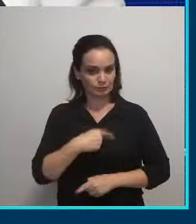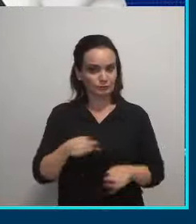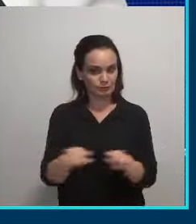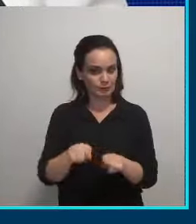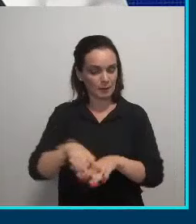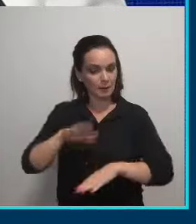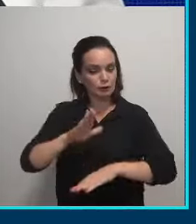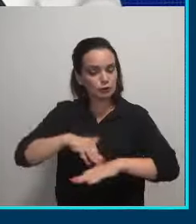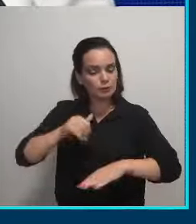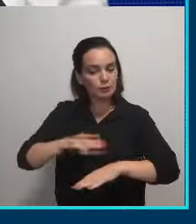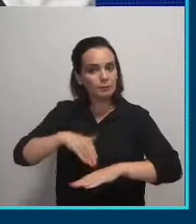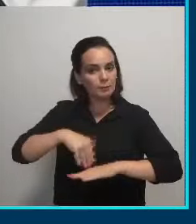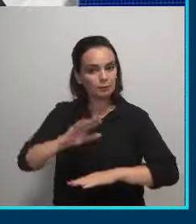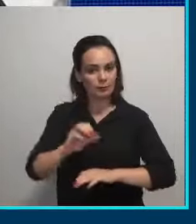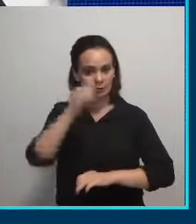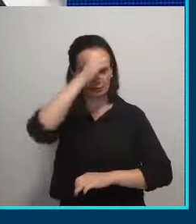quadro.